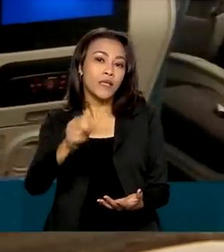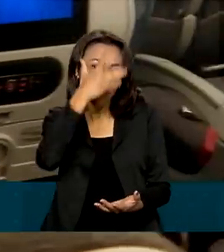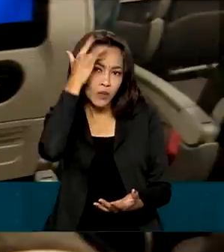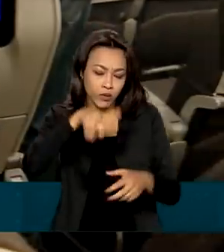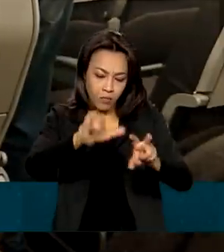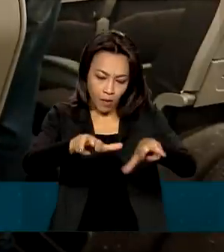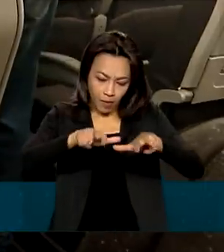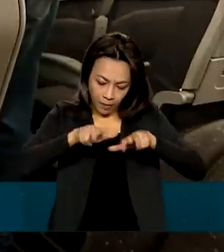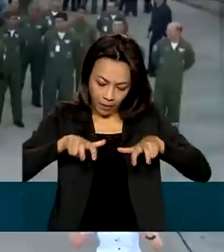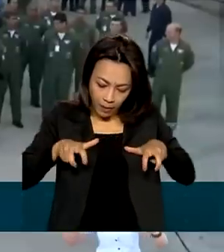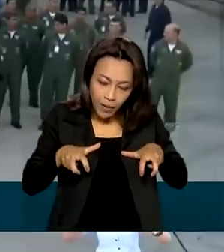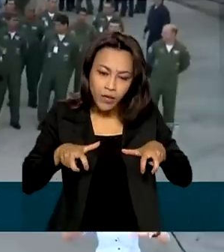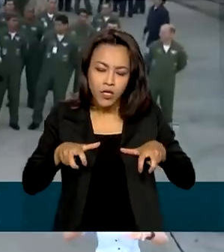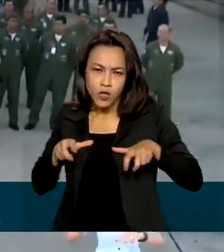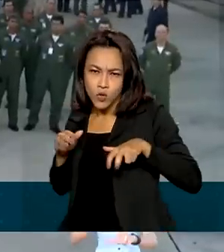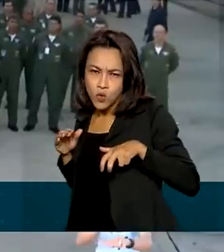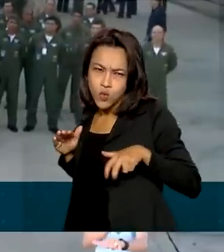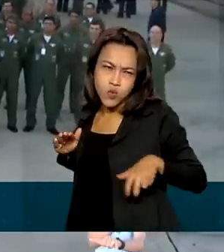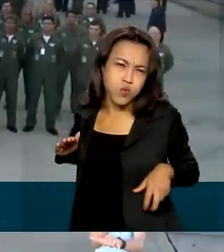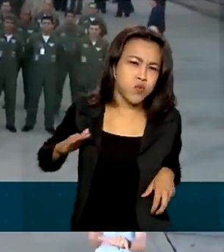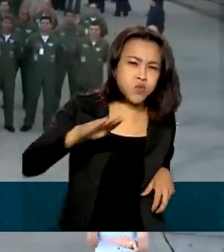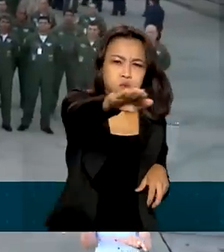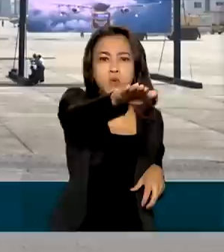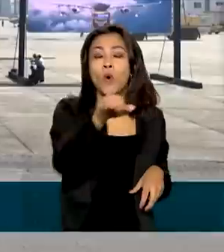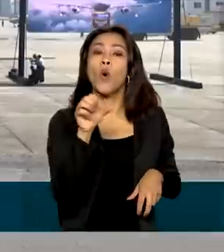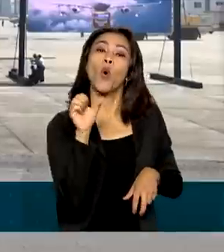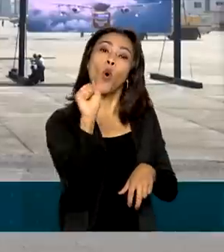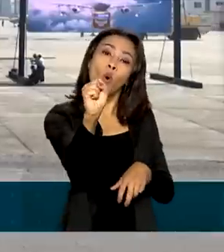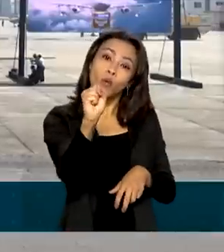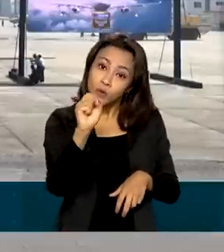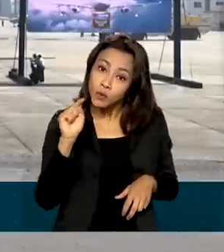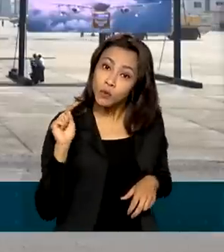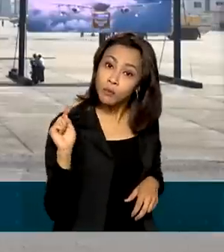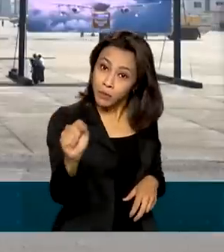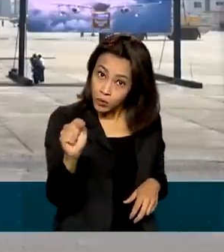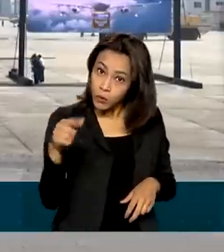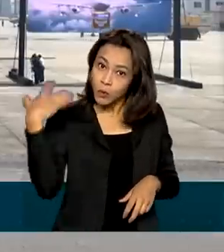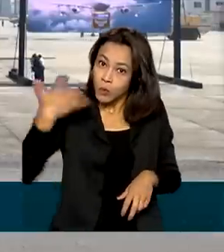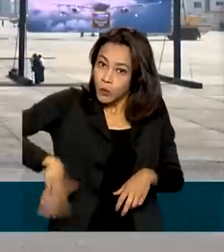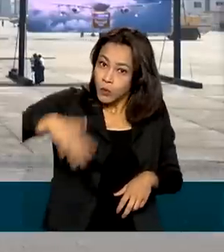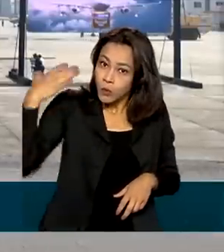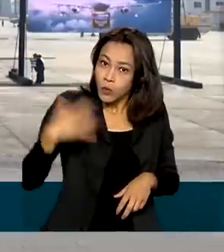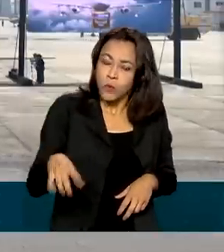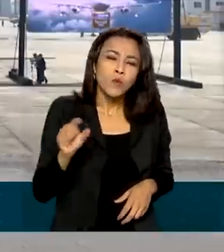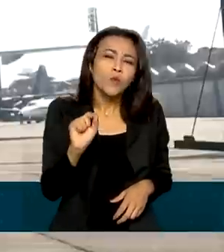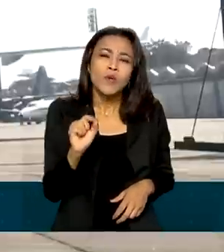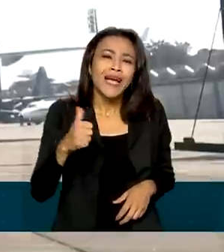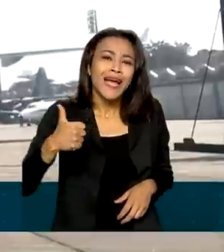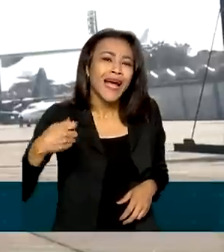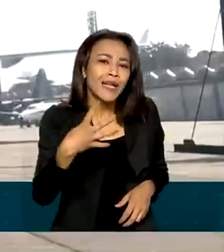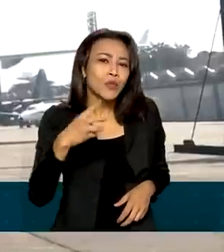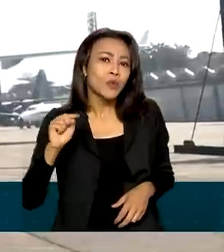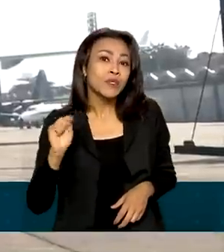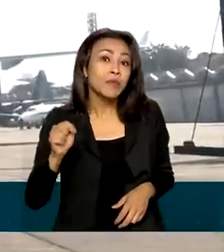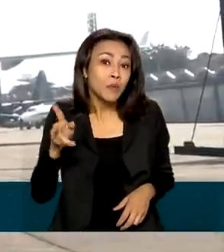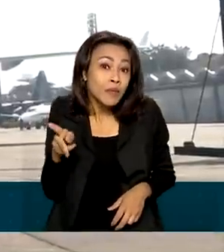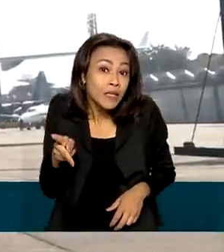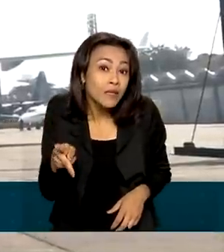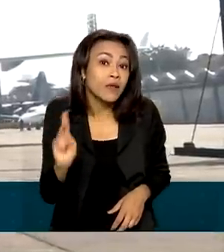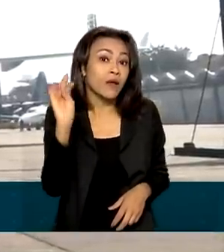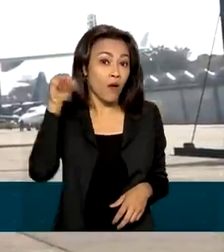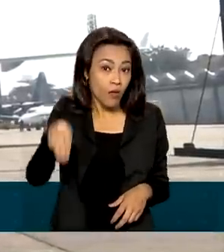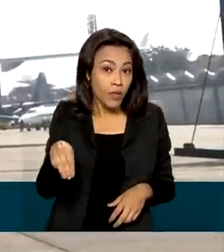voar a distância de até 8 mil milhas náuticas, o que equivale a quase 14 mil quilômetros,